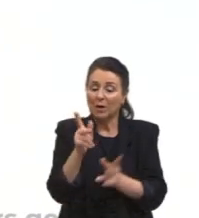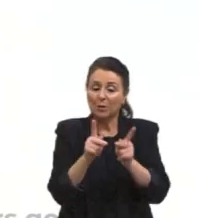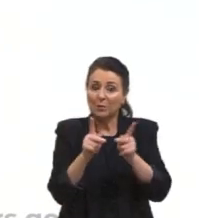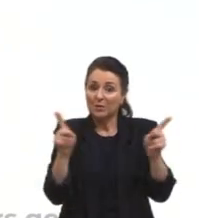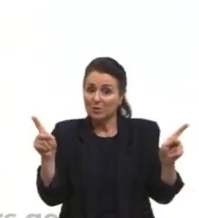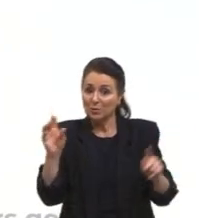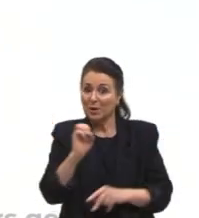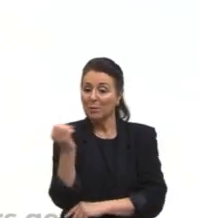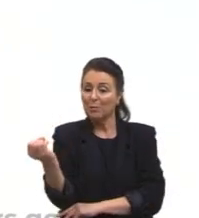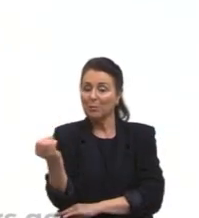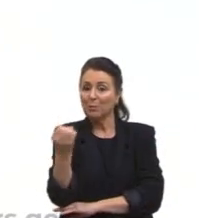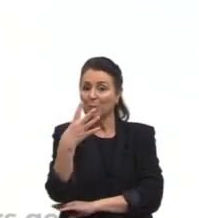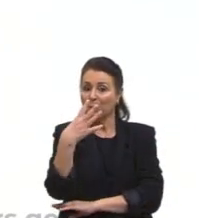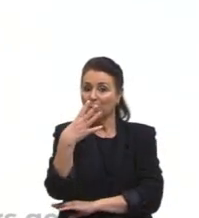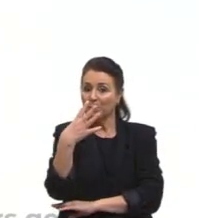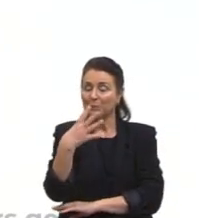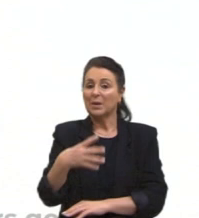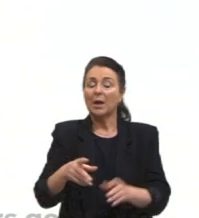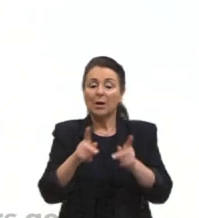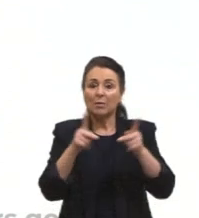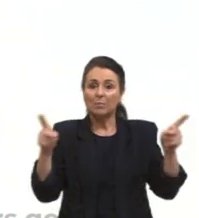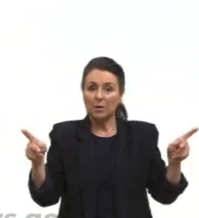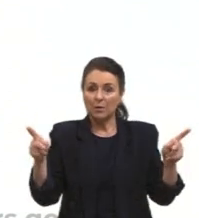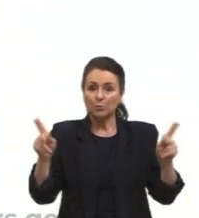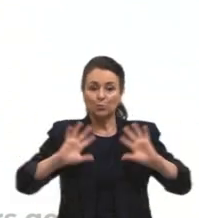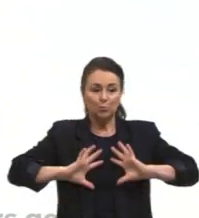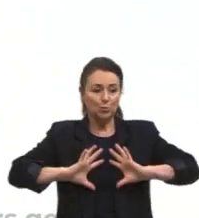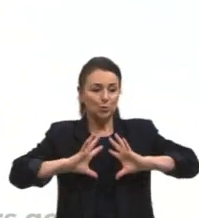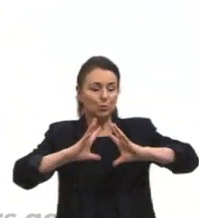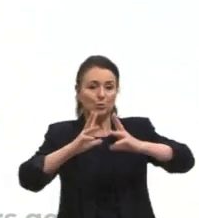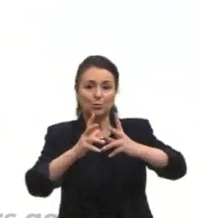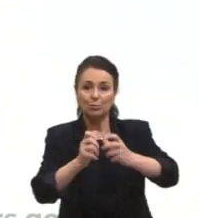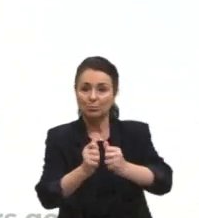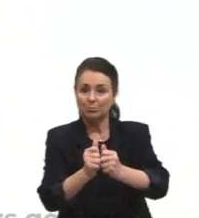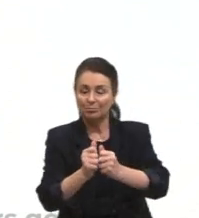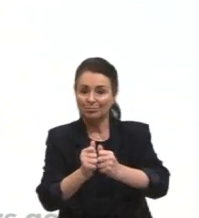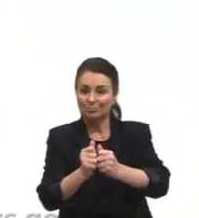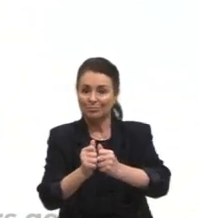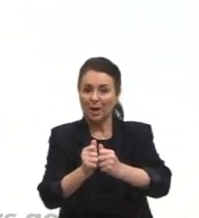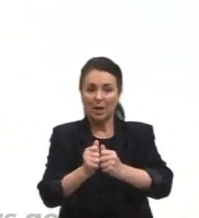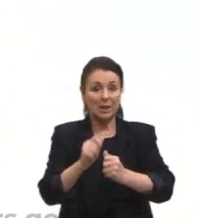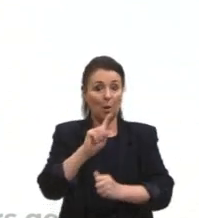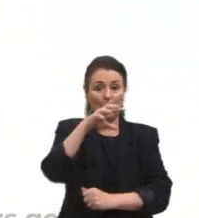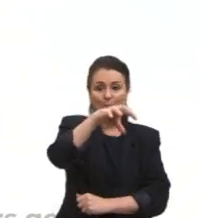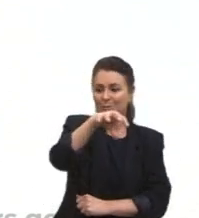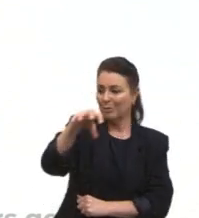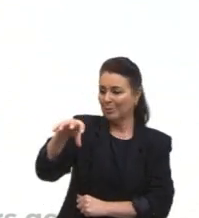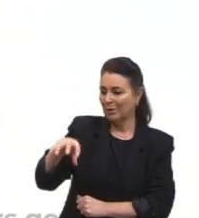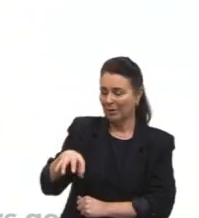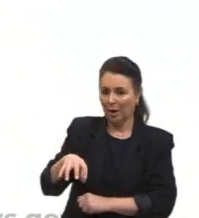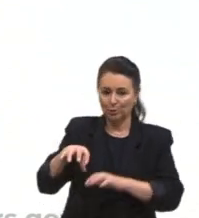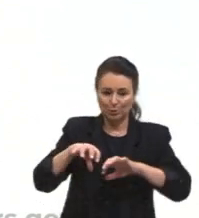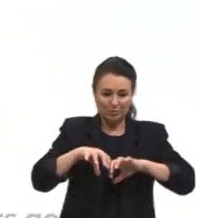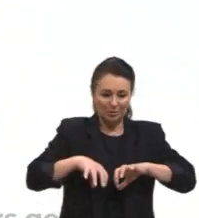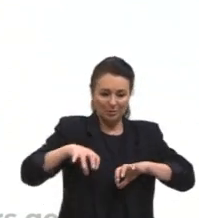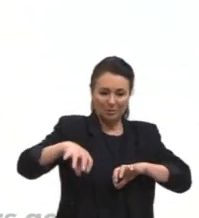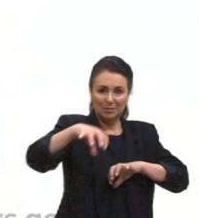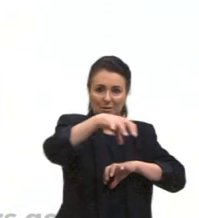da modernidade, é um período totalizante, é um período que não é fragmentado, essas grandes